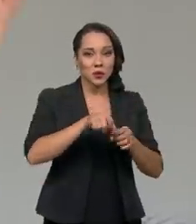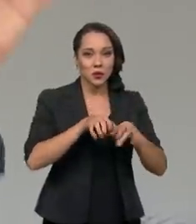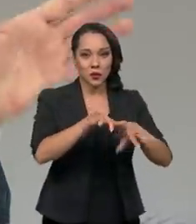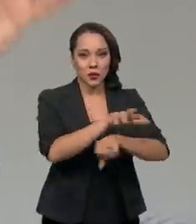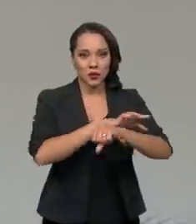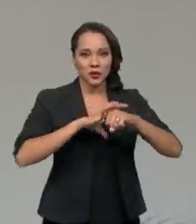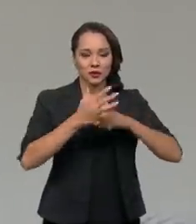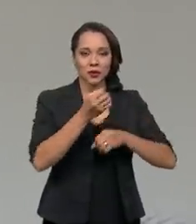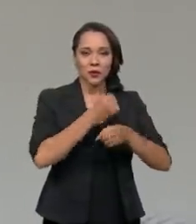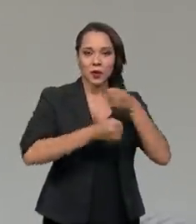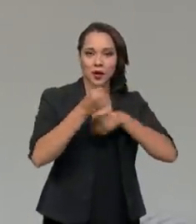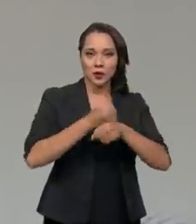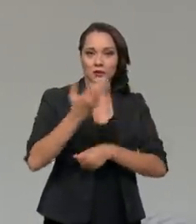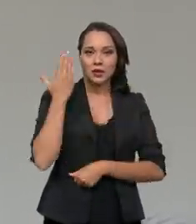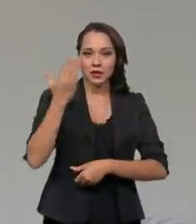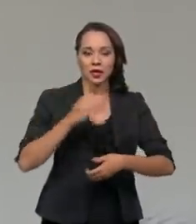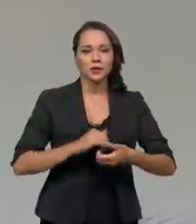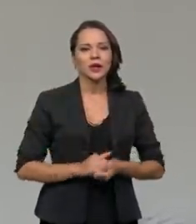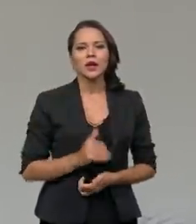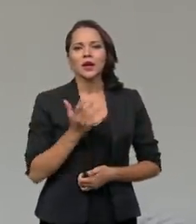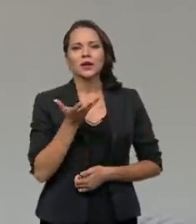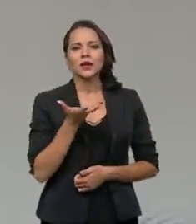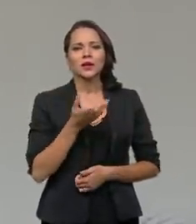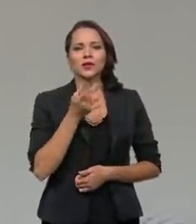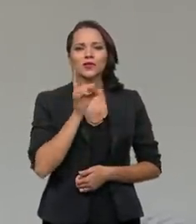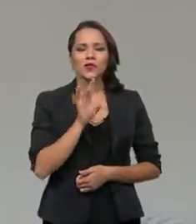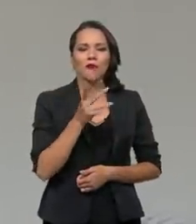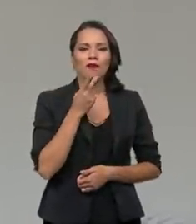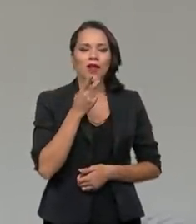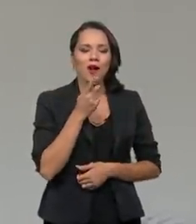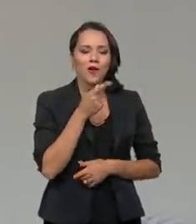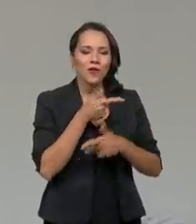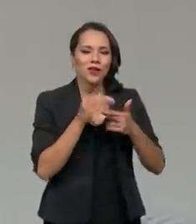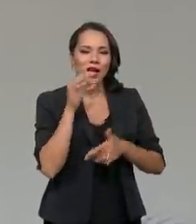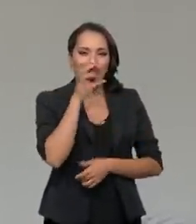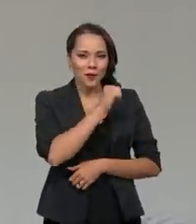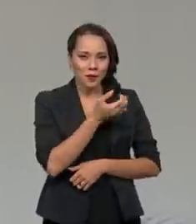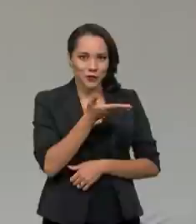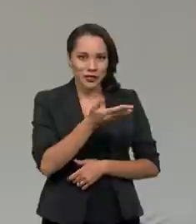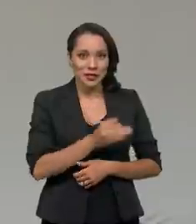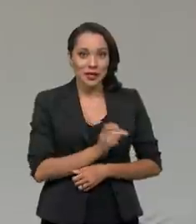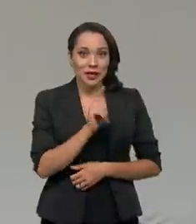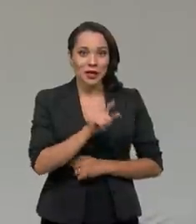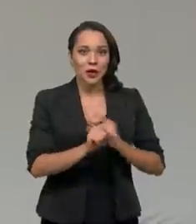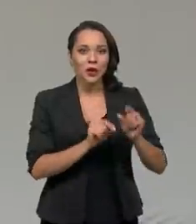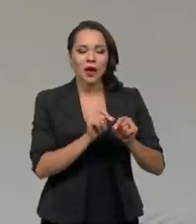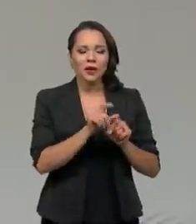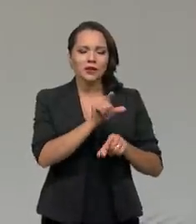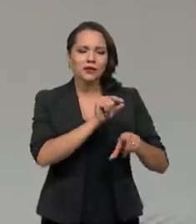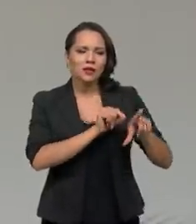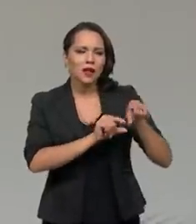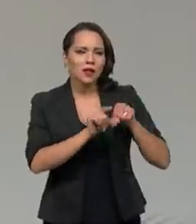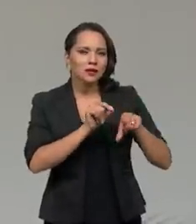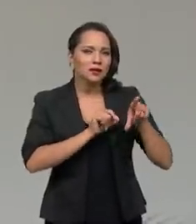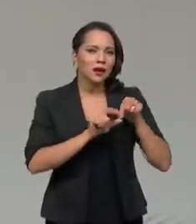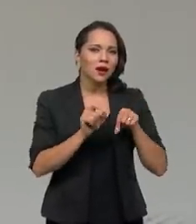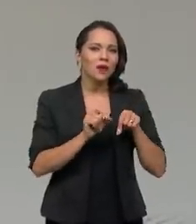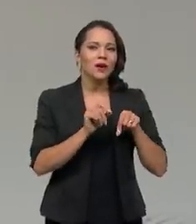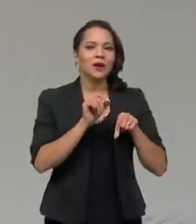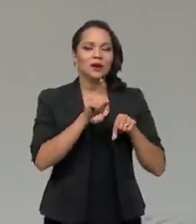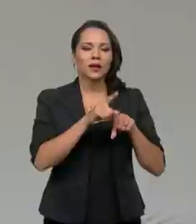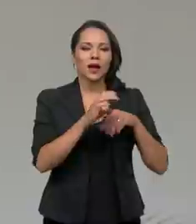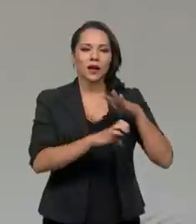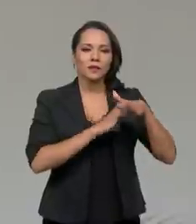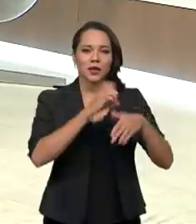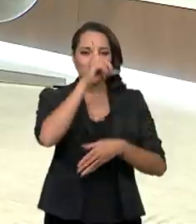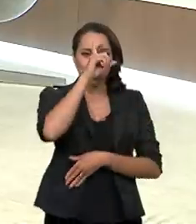-19 no ano passado e neste ano, eu queria só falar uma coisinha rápida com o senhor, que é essa seleção que a EBSER